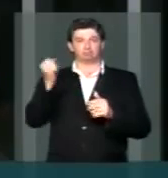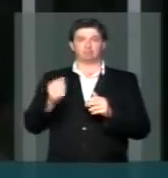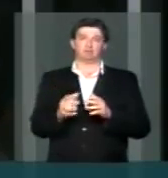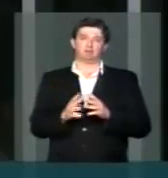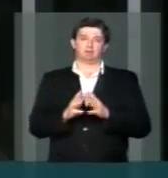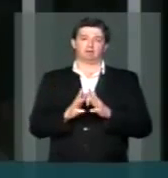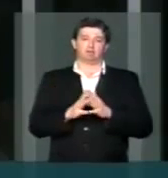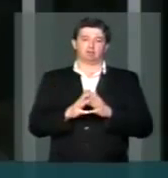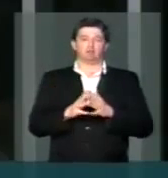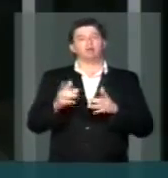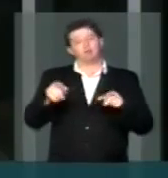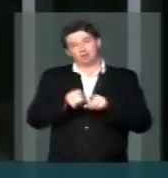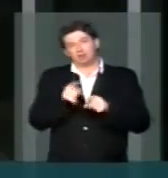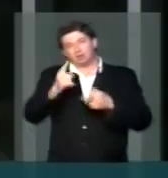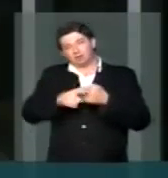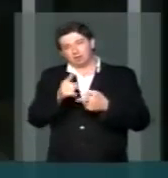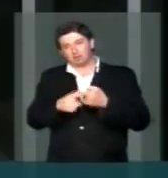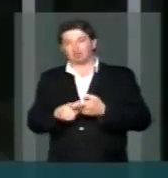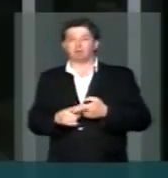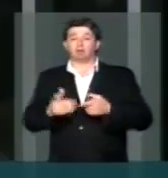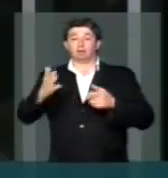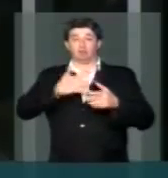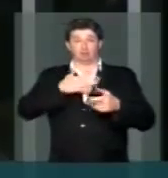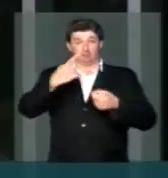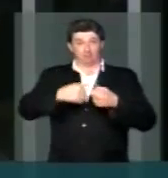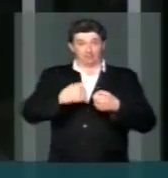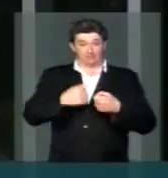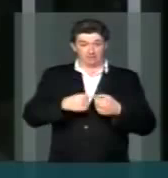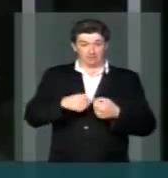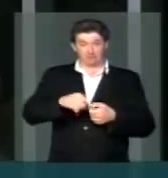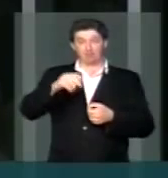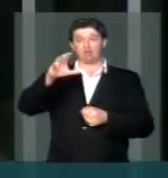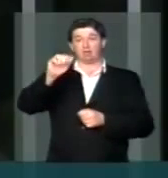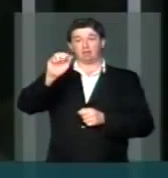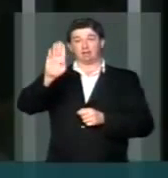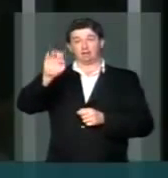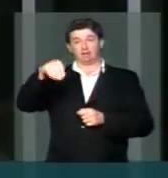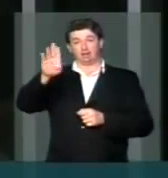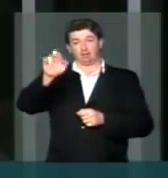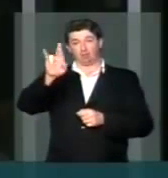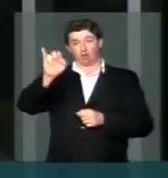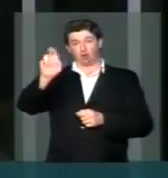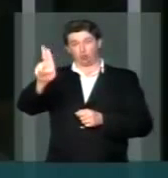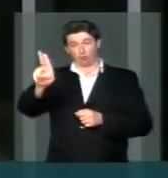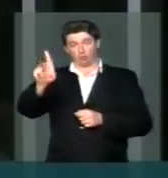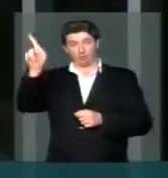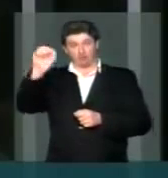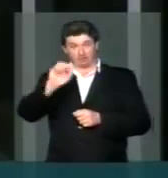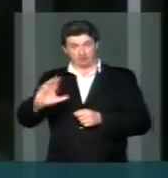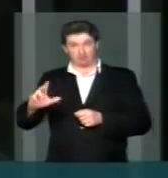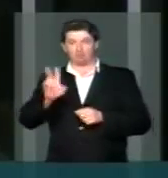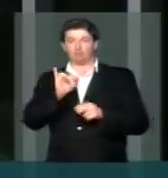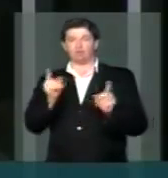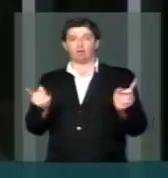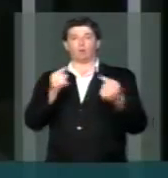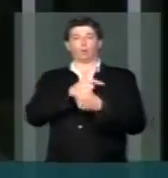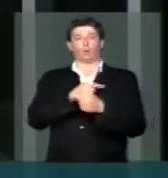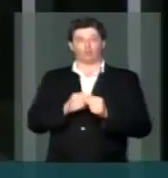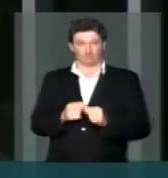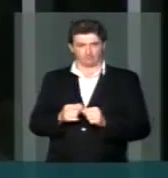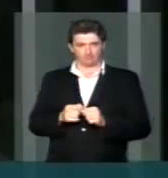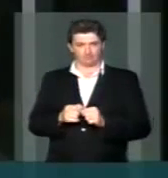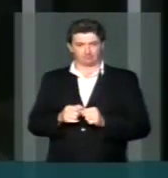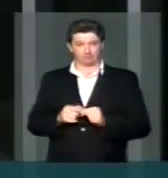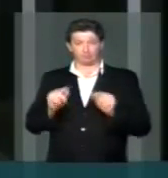até porque a minha cidade, cidade de Balneário Coburil, em Santa Catarina, vai em contramão o que